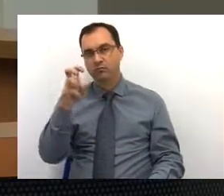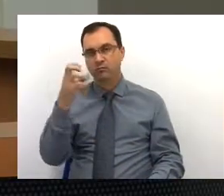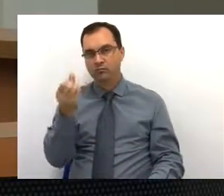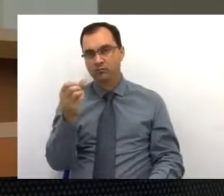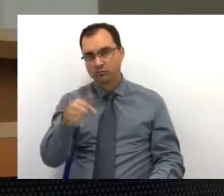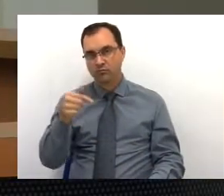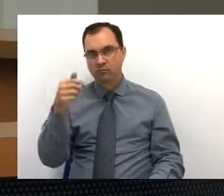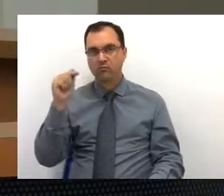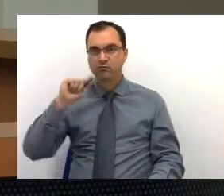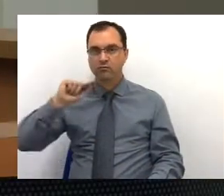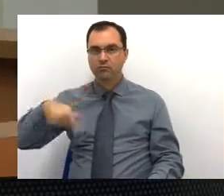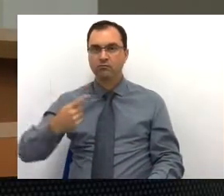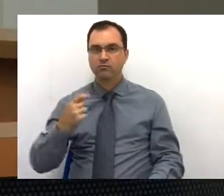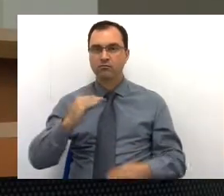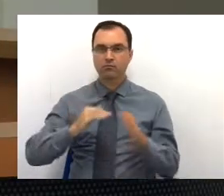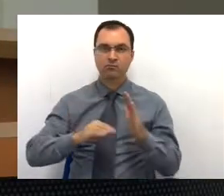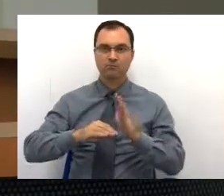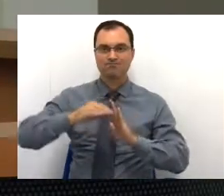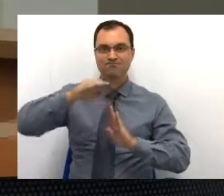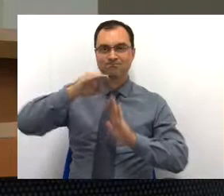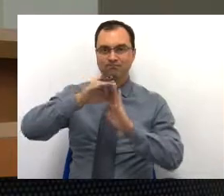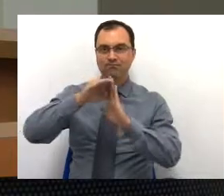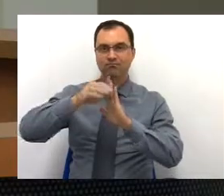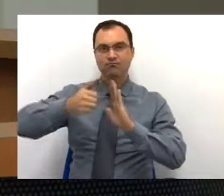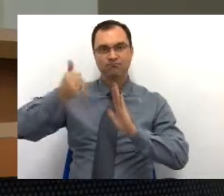valores também, um aumento considerável nesse período.